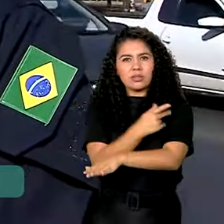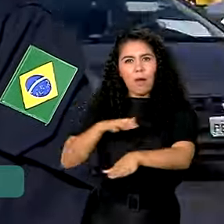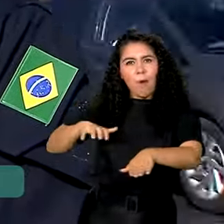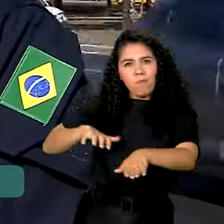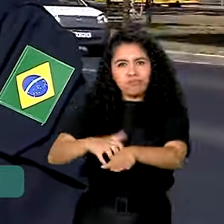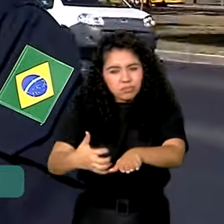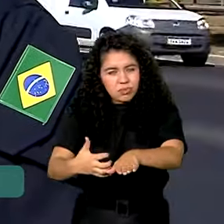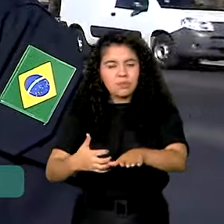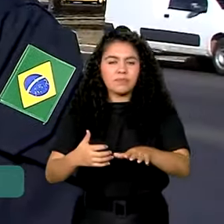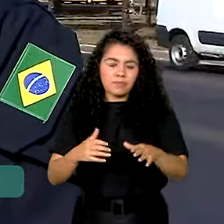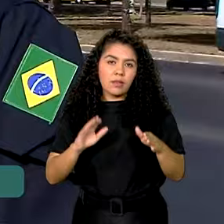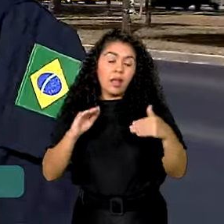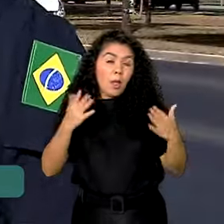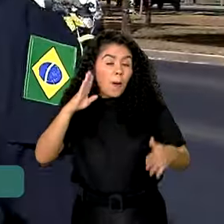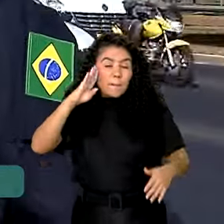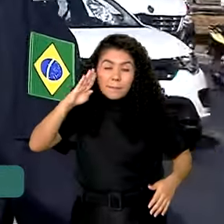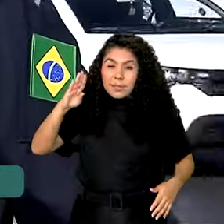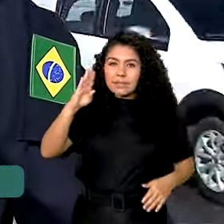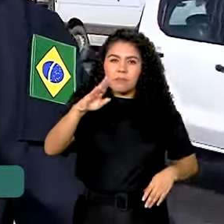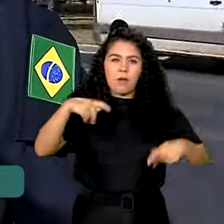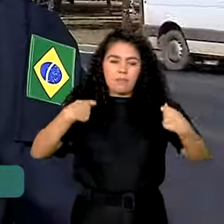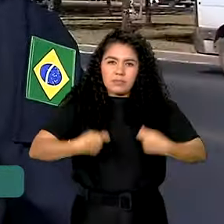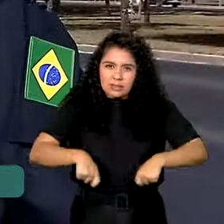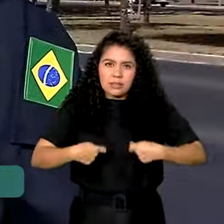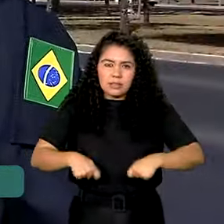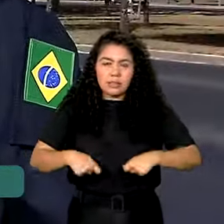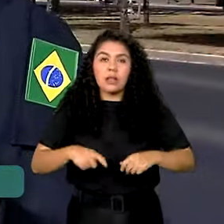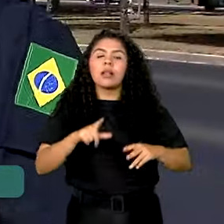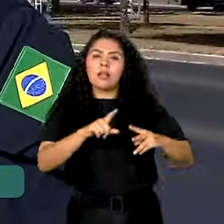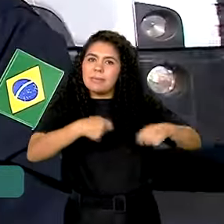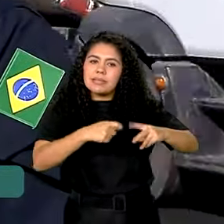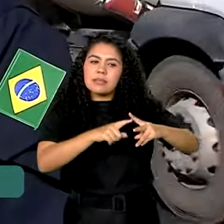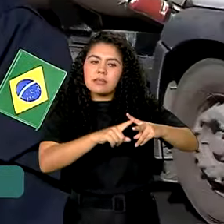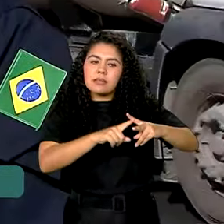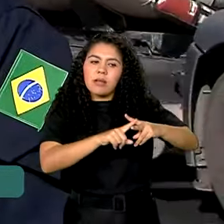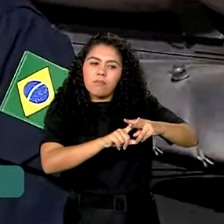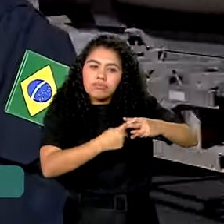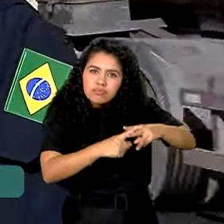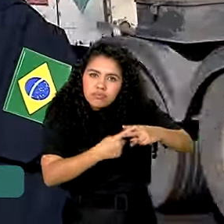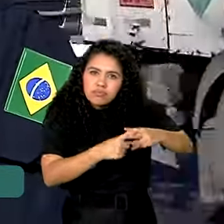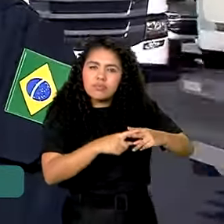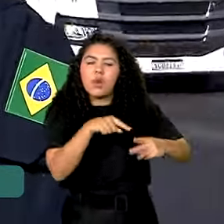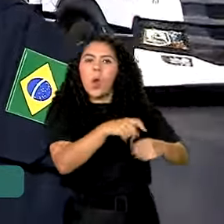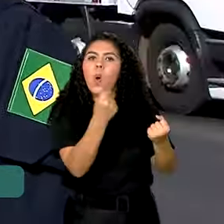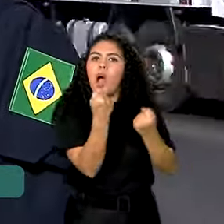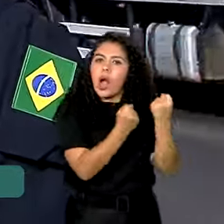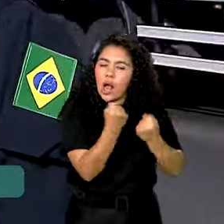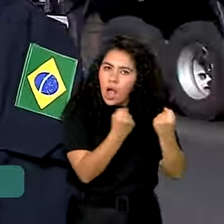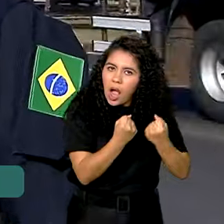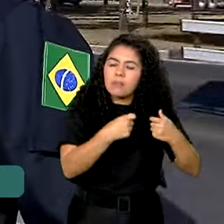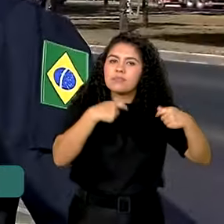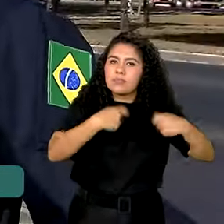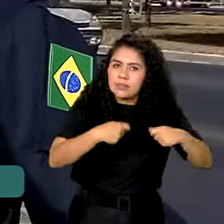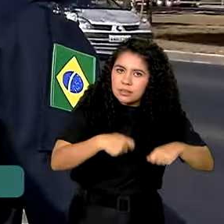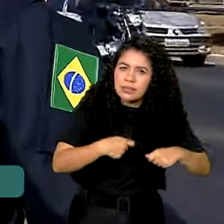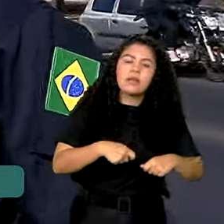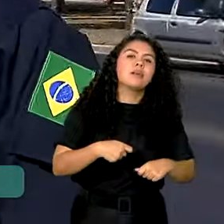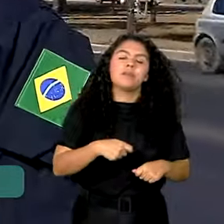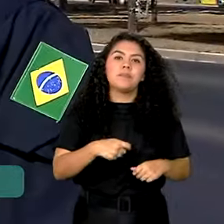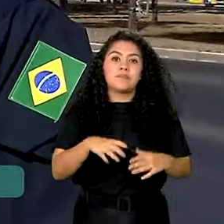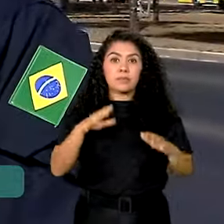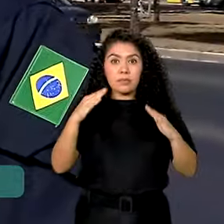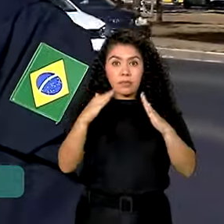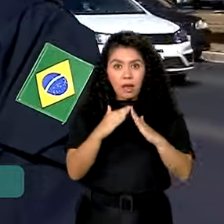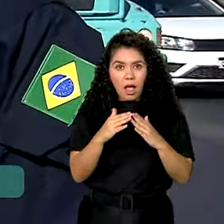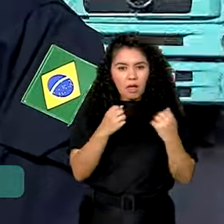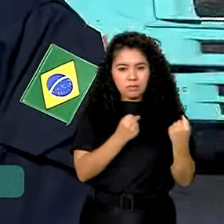cuidado que deve ter, além da manutenção preventiva do NEC, desde a saída de casa,